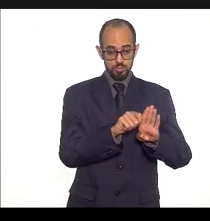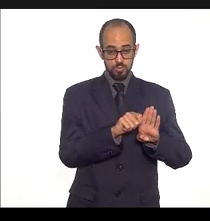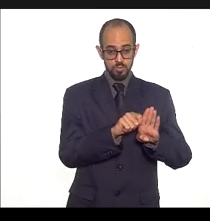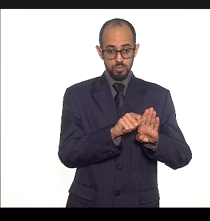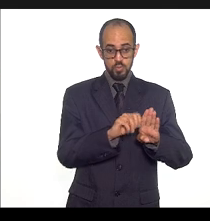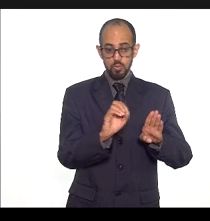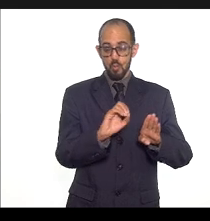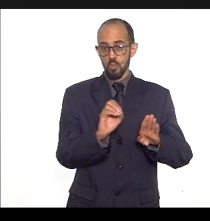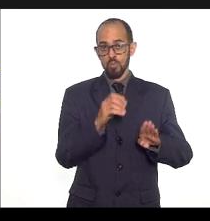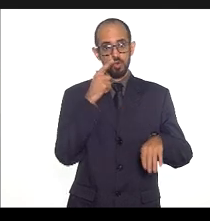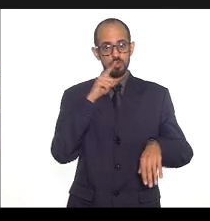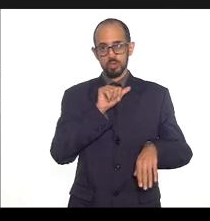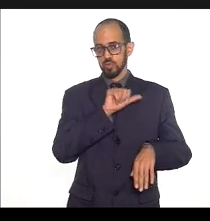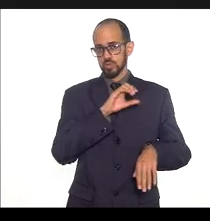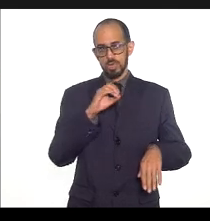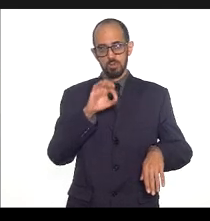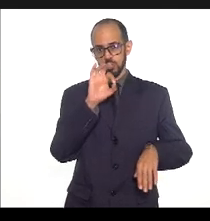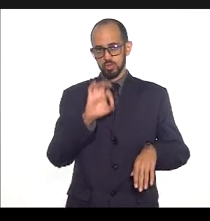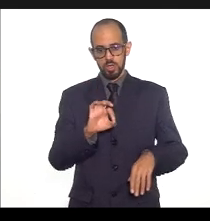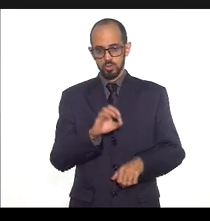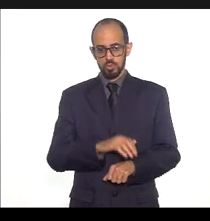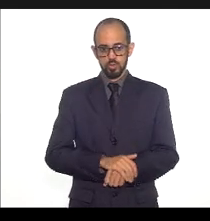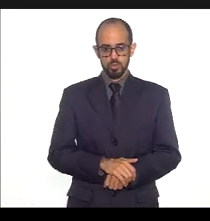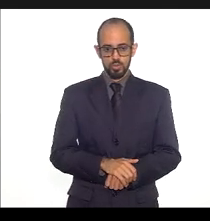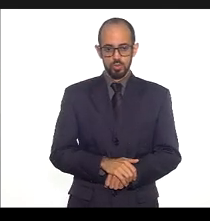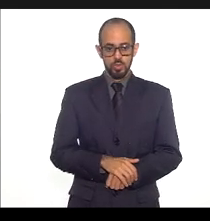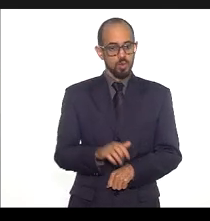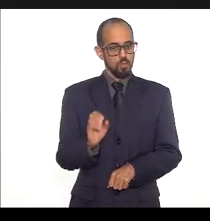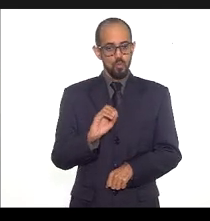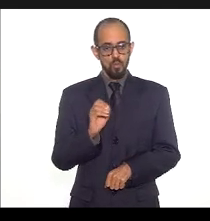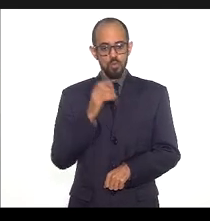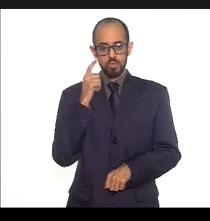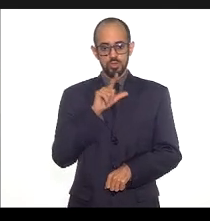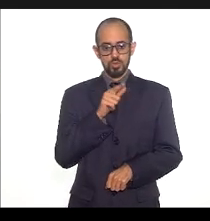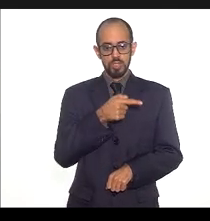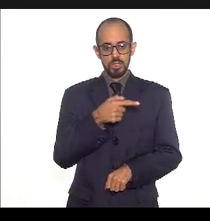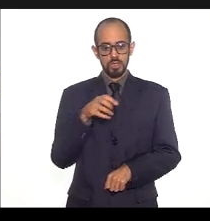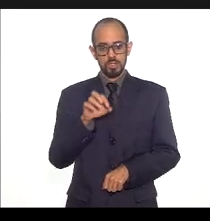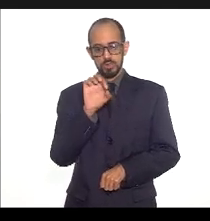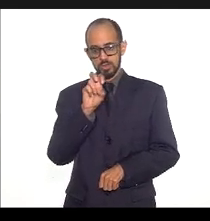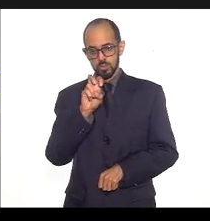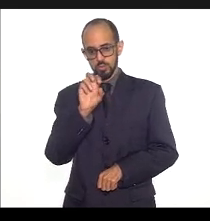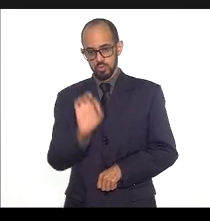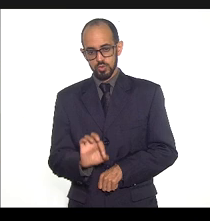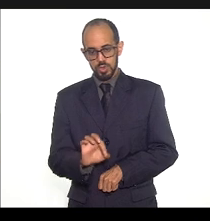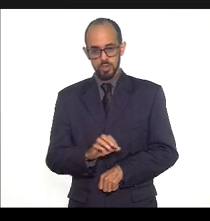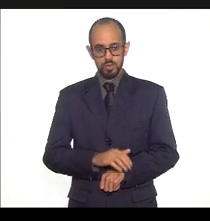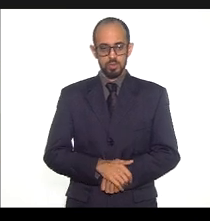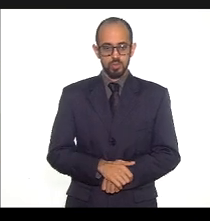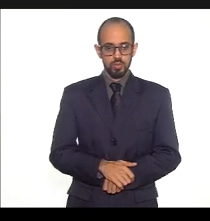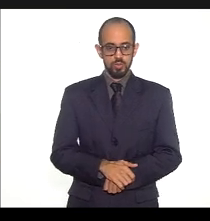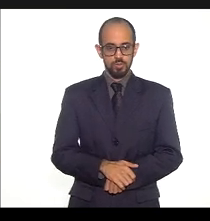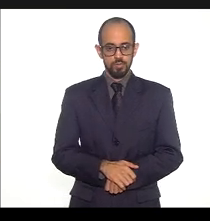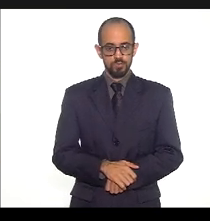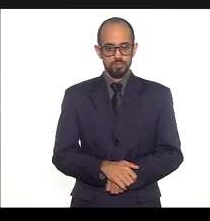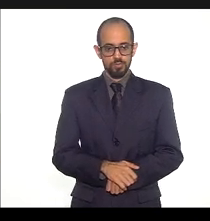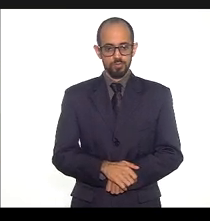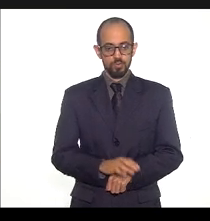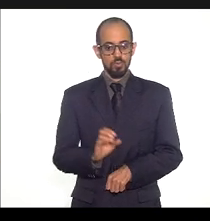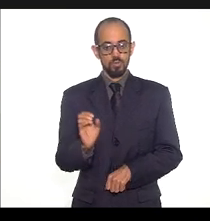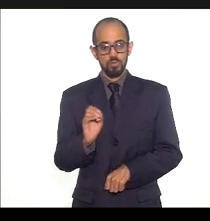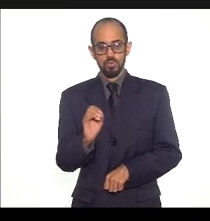meta conseguiu ter o alcance de 100% nenhuma meta conseguiu ter o alcance de 75 a 99,9%